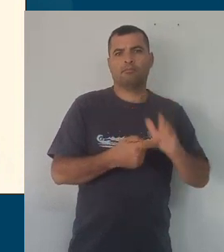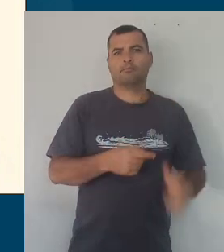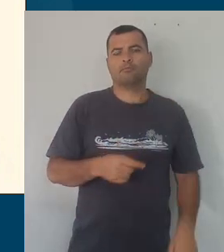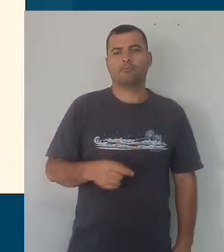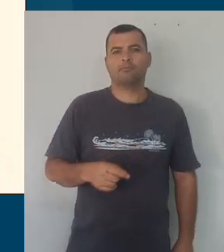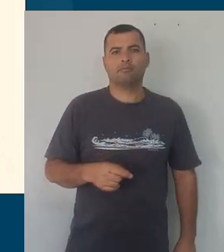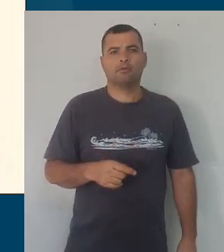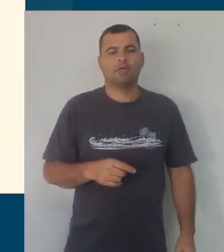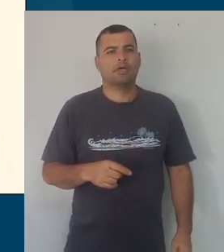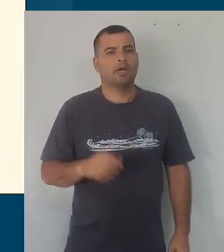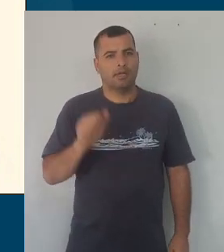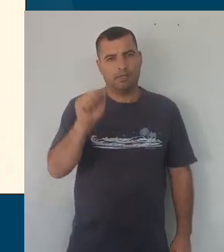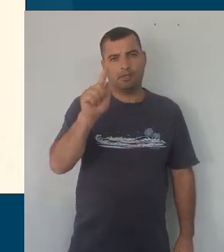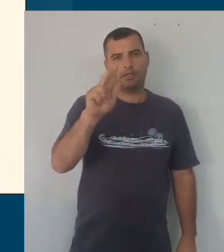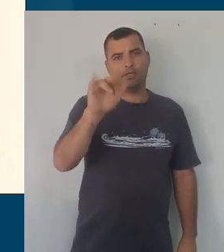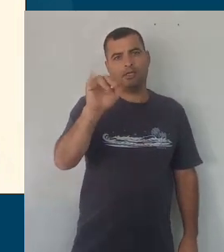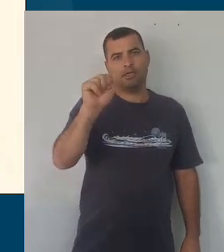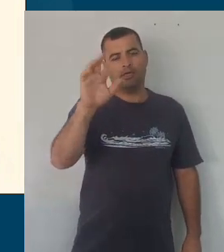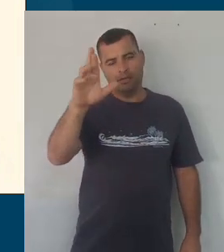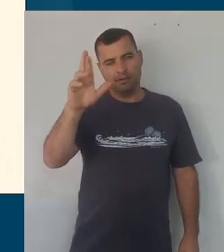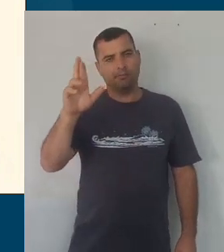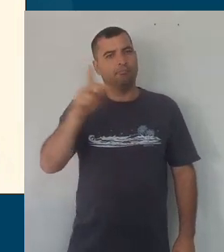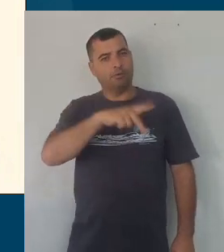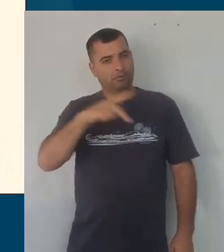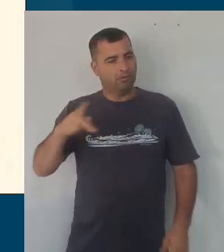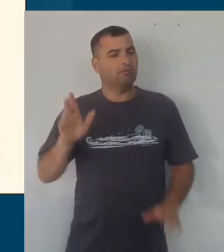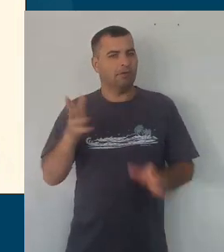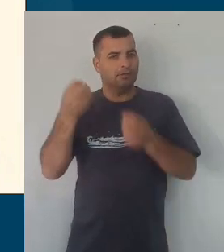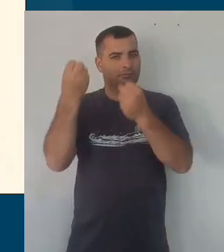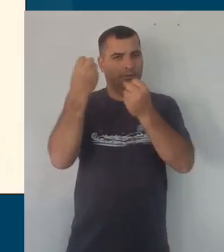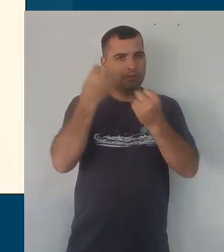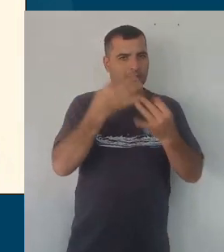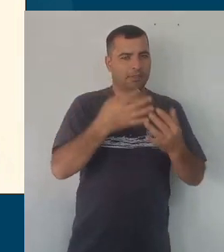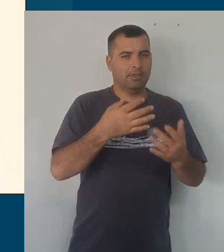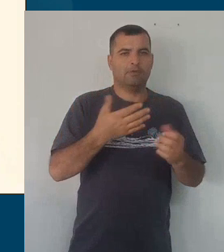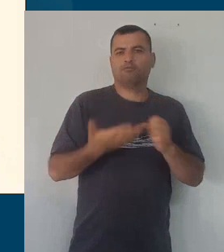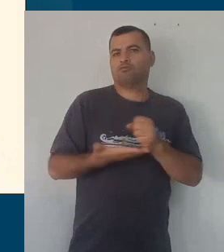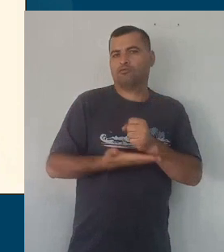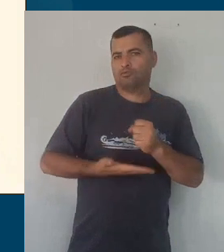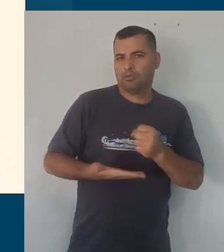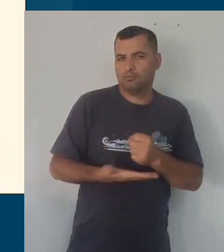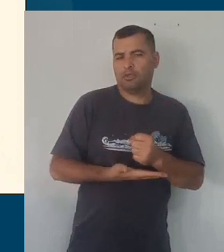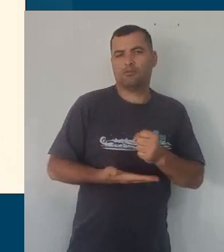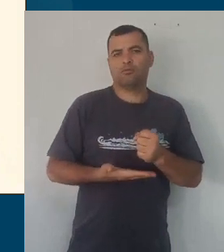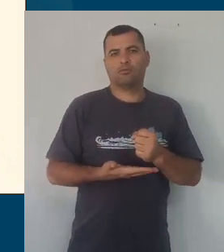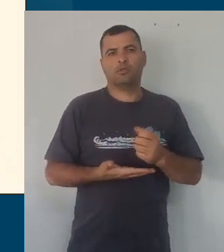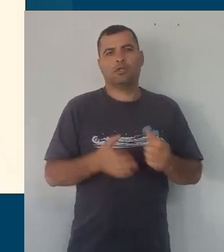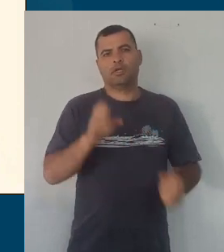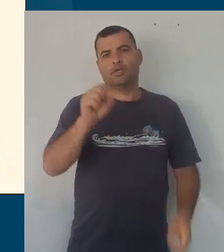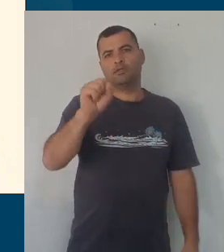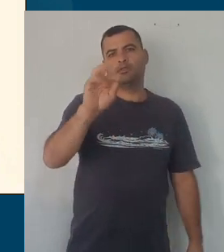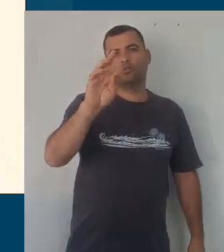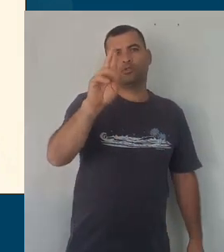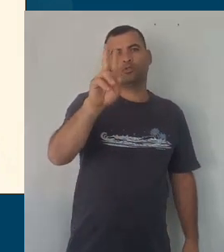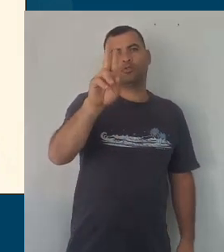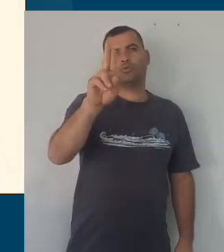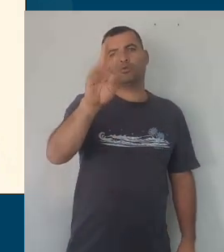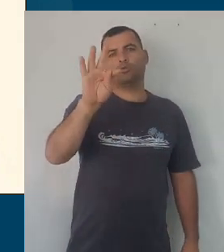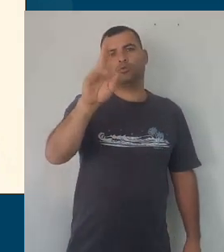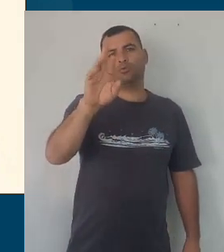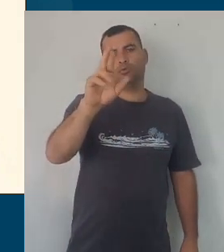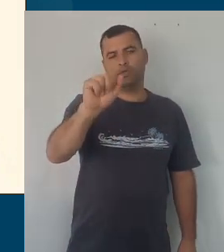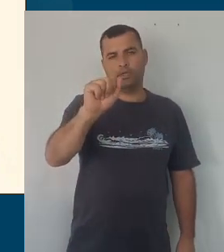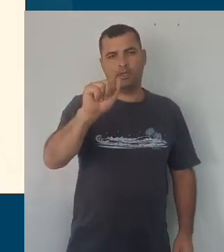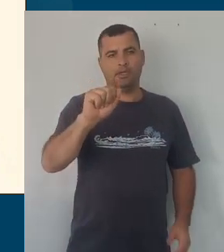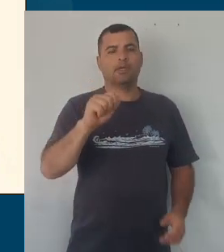Eliane Aguiar, logo em sequência, nós vamos também tratar dos fundamentos estruturantes do ensino fundamental dos anos iniciais, as